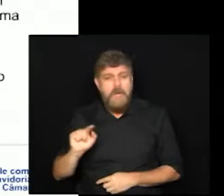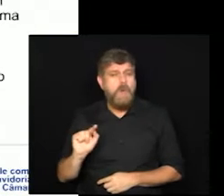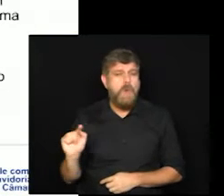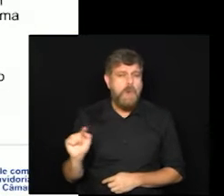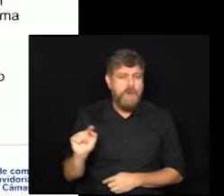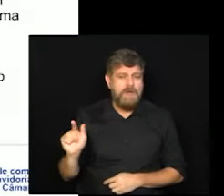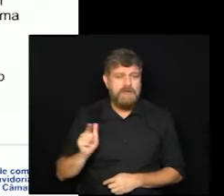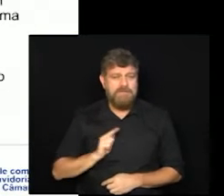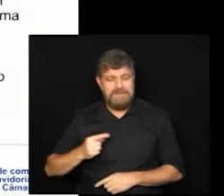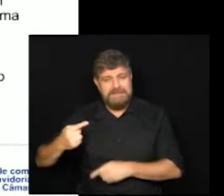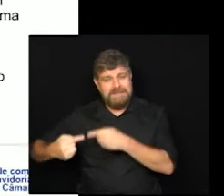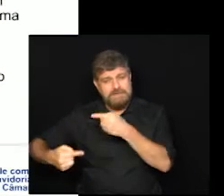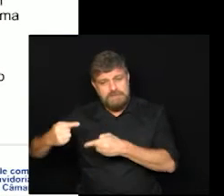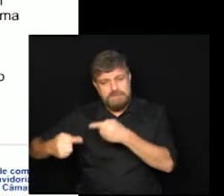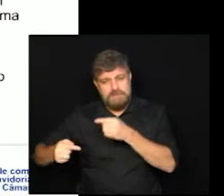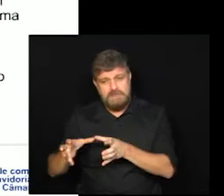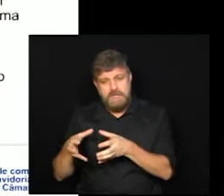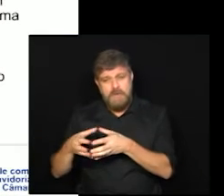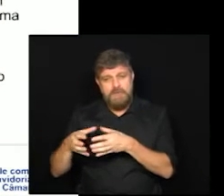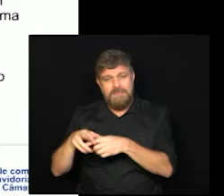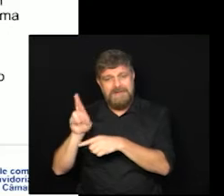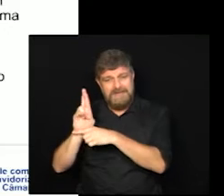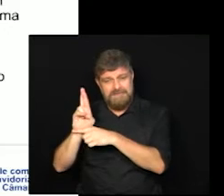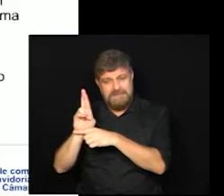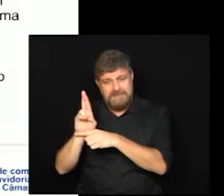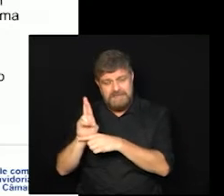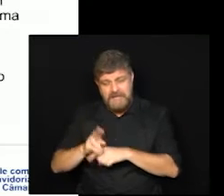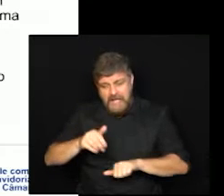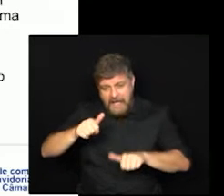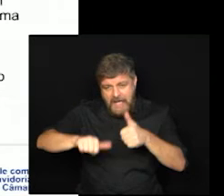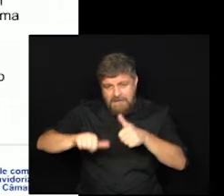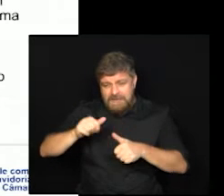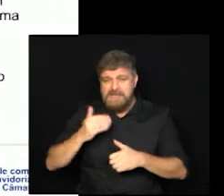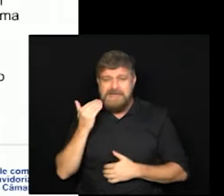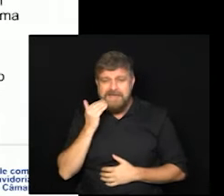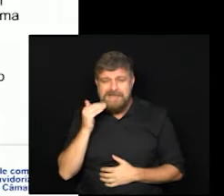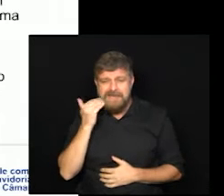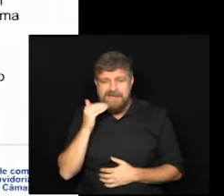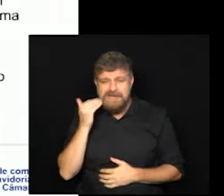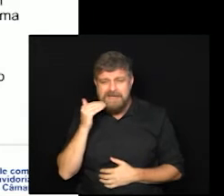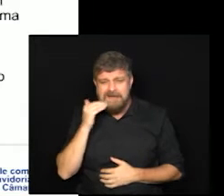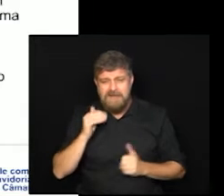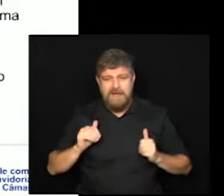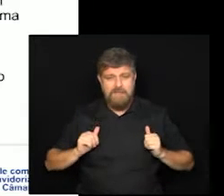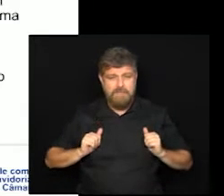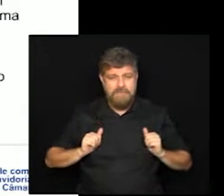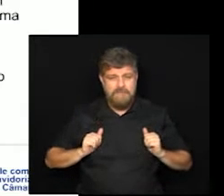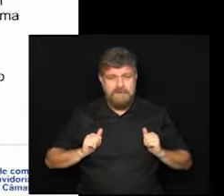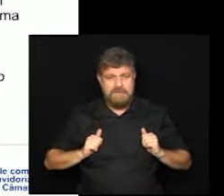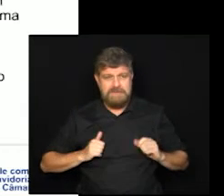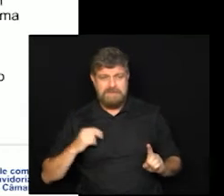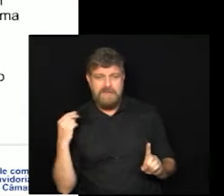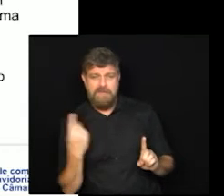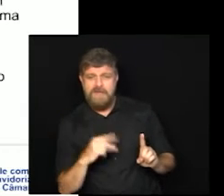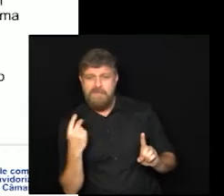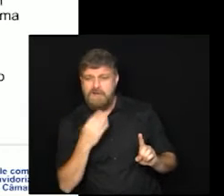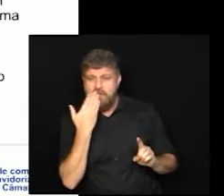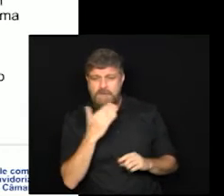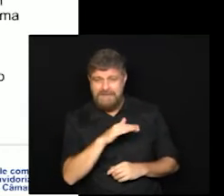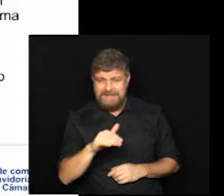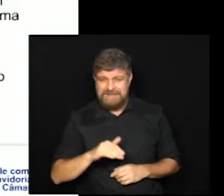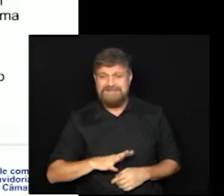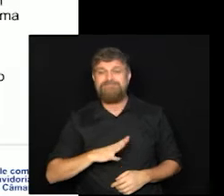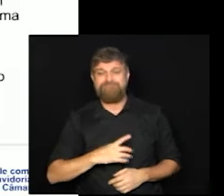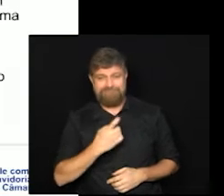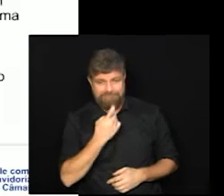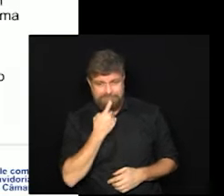quem vai discutir é a comissão de representação para apurar eventuais falhas e omissões no caso de tortura a uma criança em